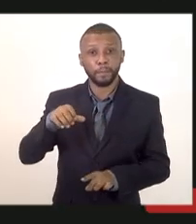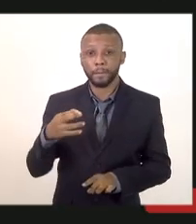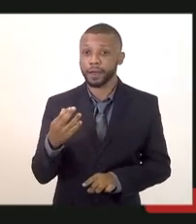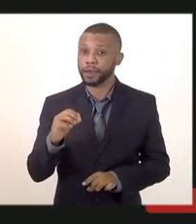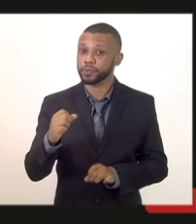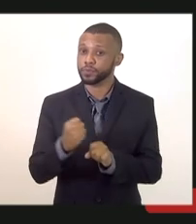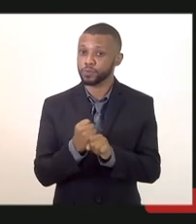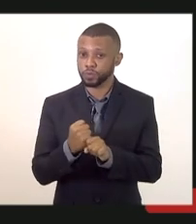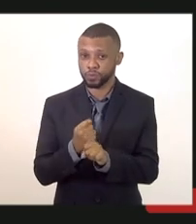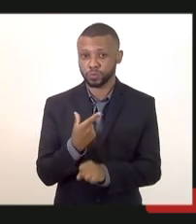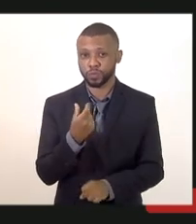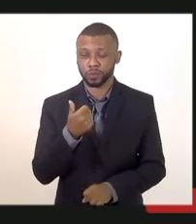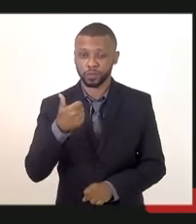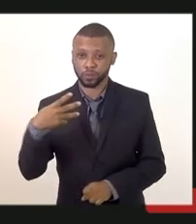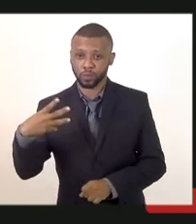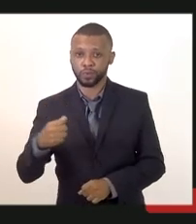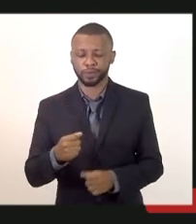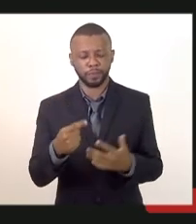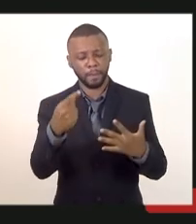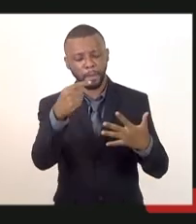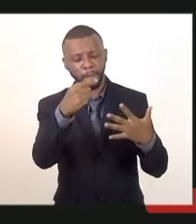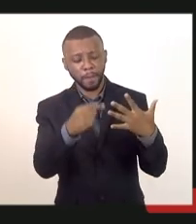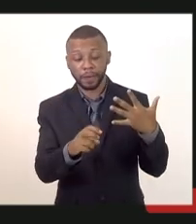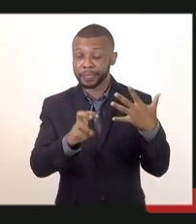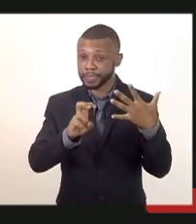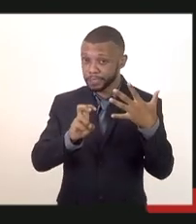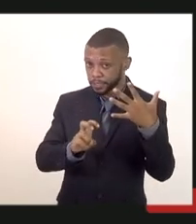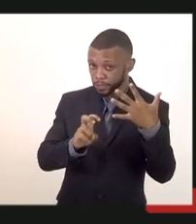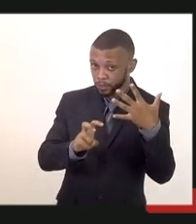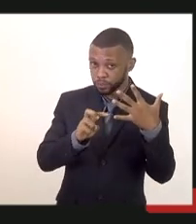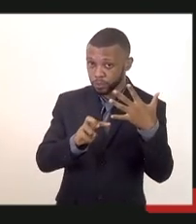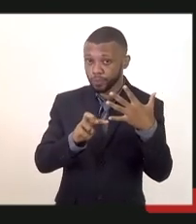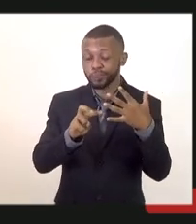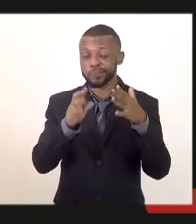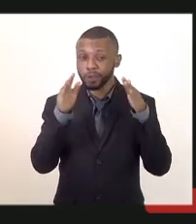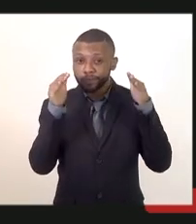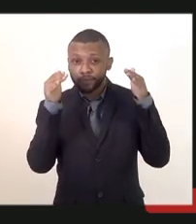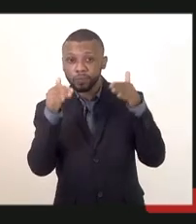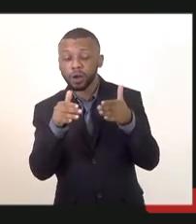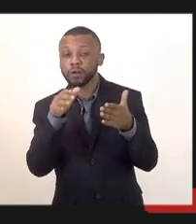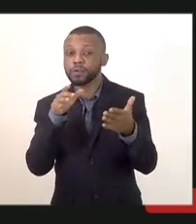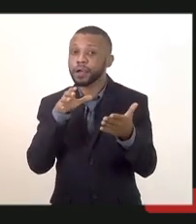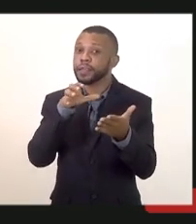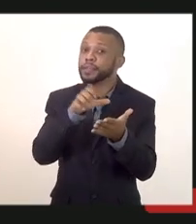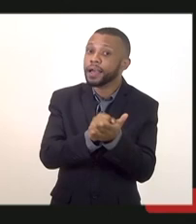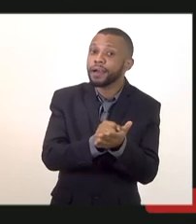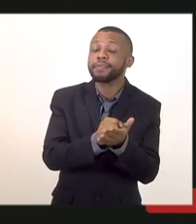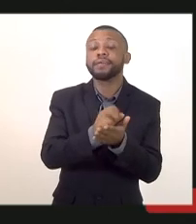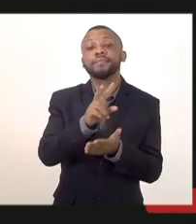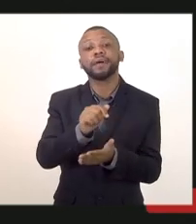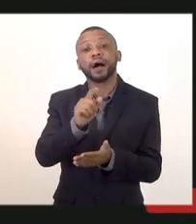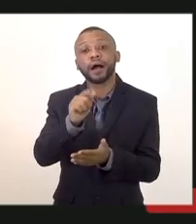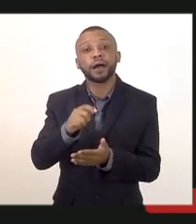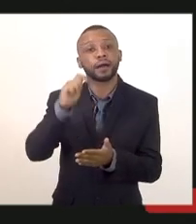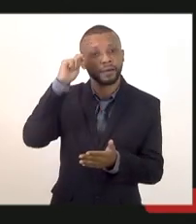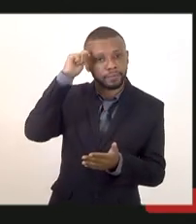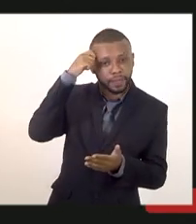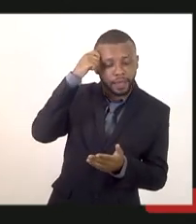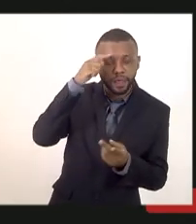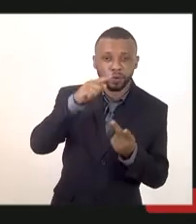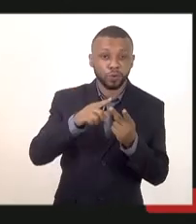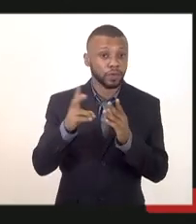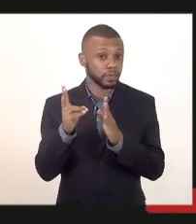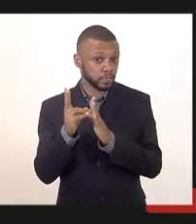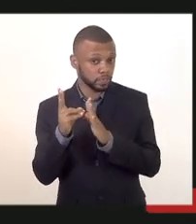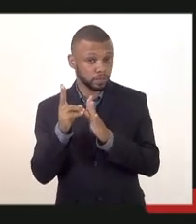no item 5 do edital trata da reserva de vagas para negros e índios considerando o decreto de número